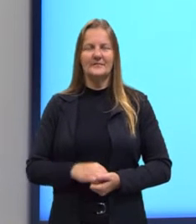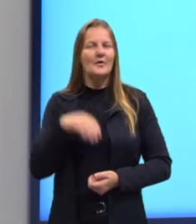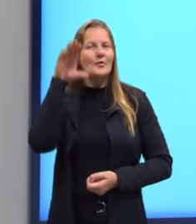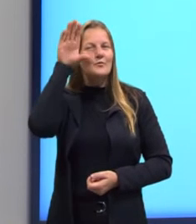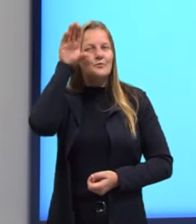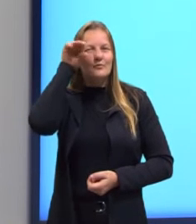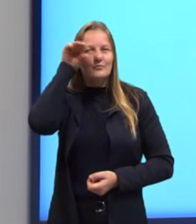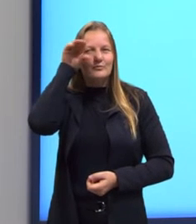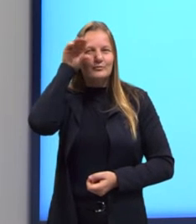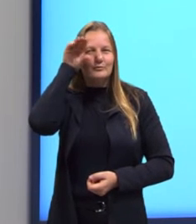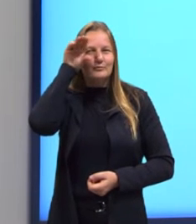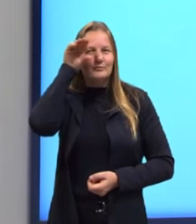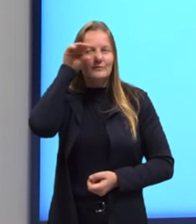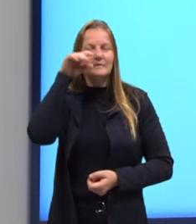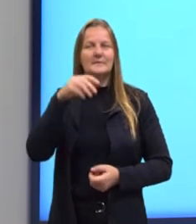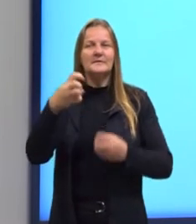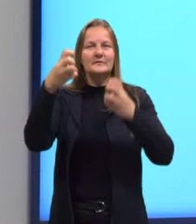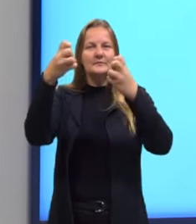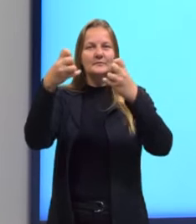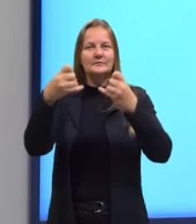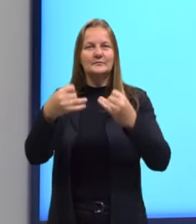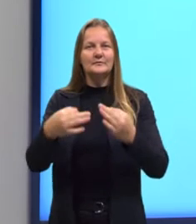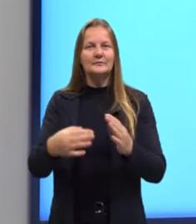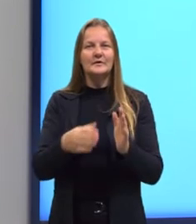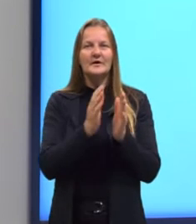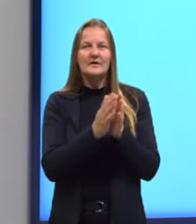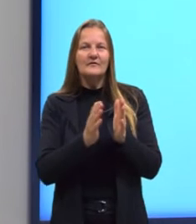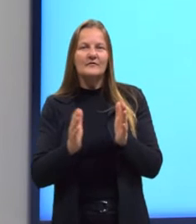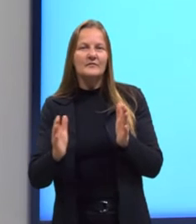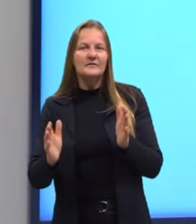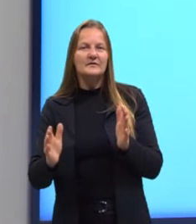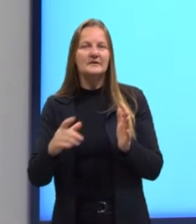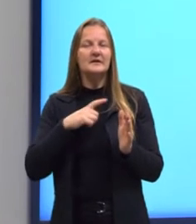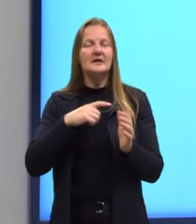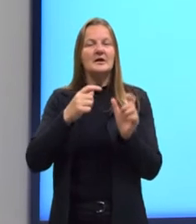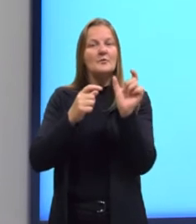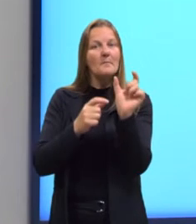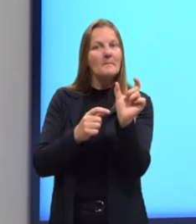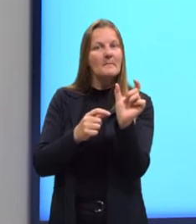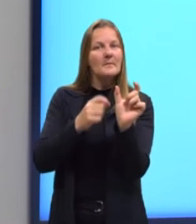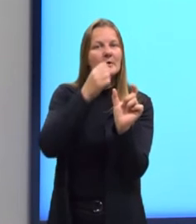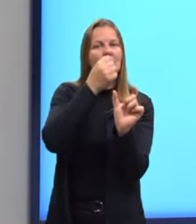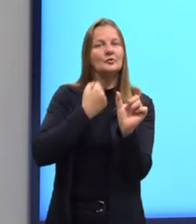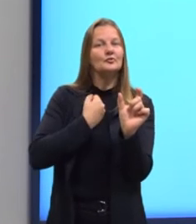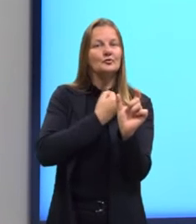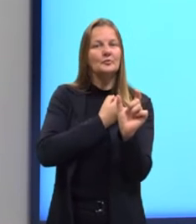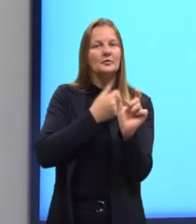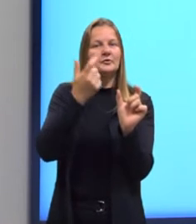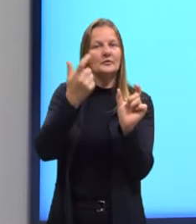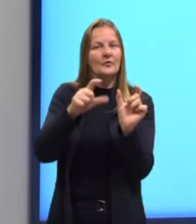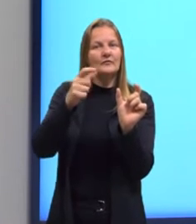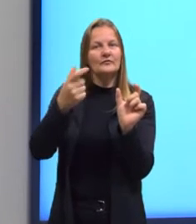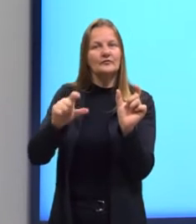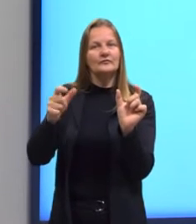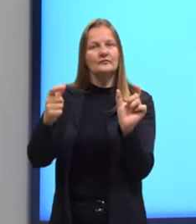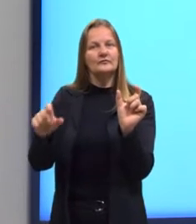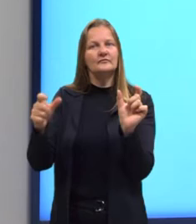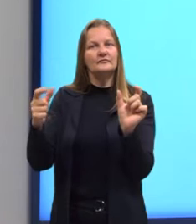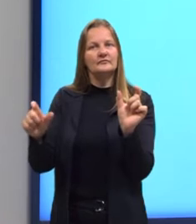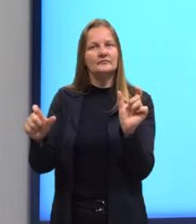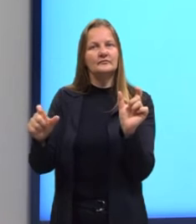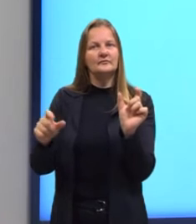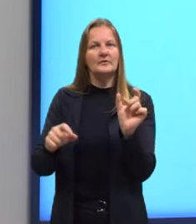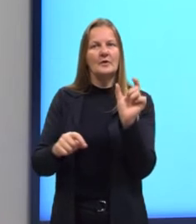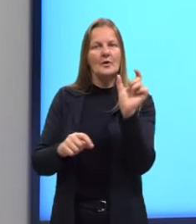Observem aqui, ele fala que a sequência é formada por uma repetição de números. E ele destaca ali, então,